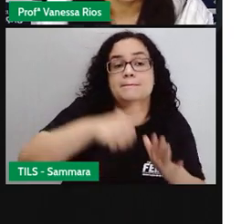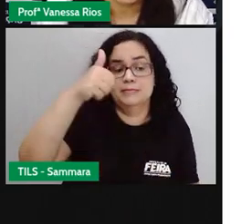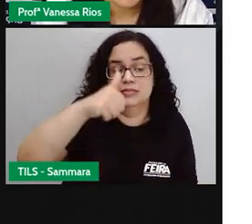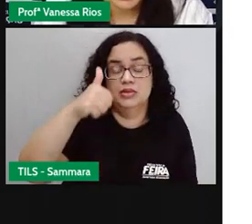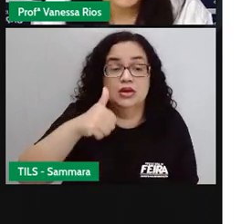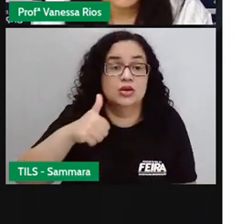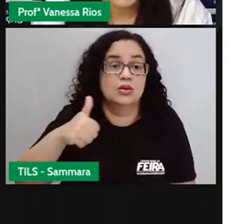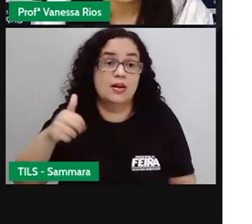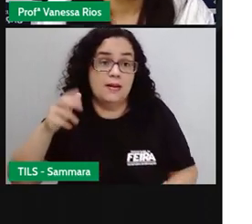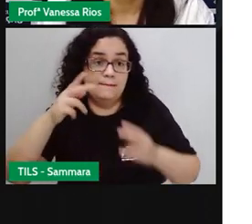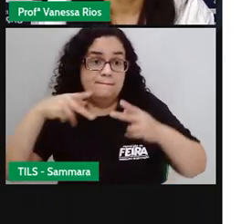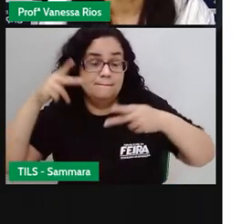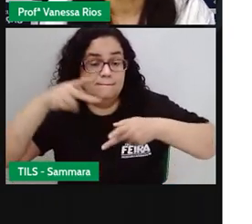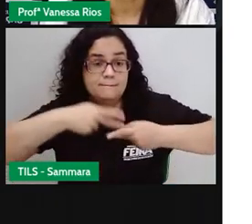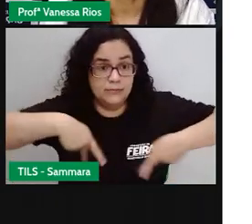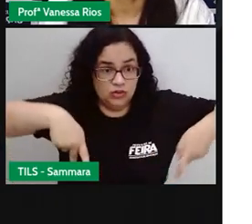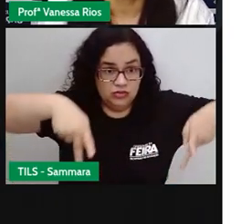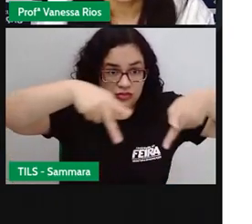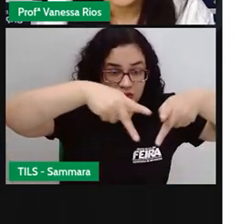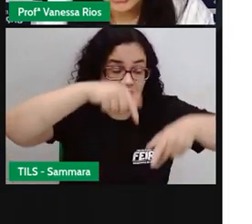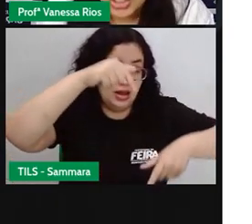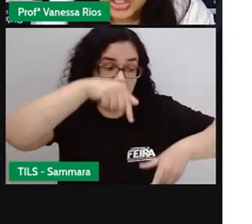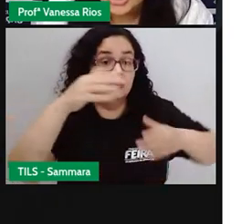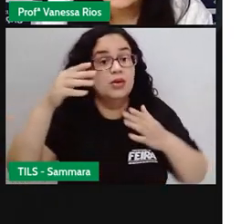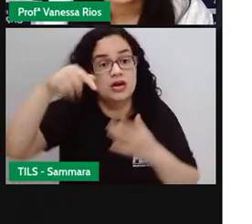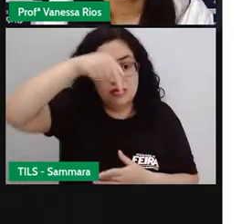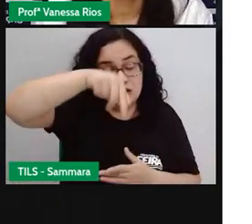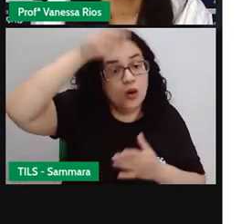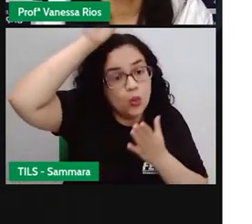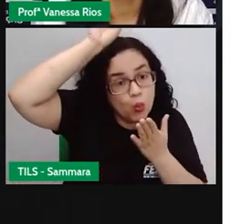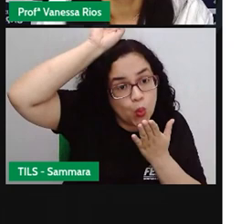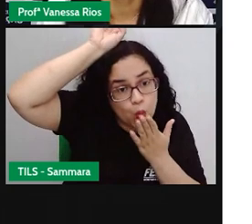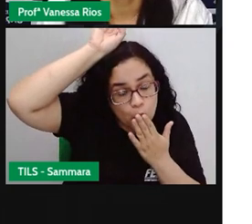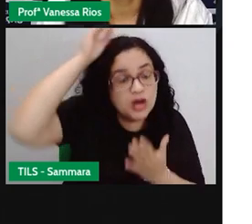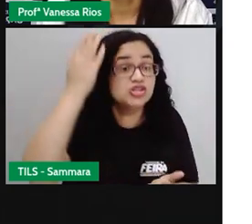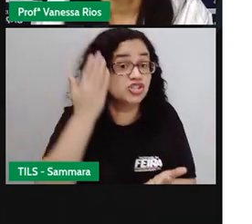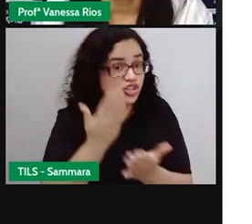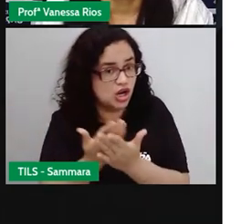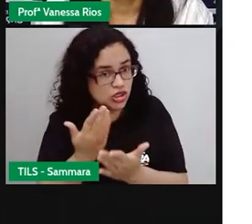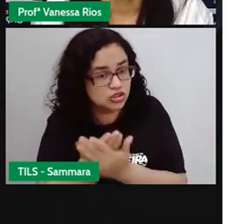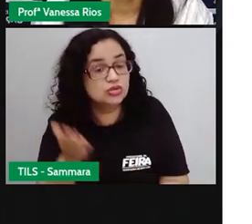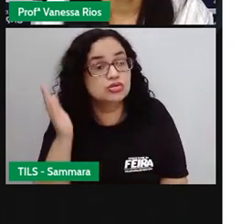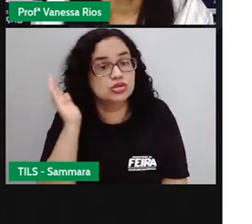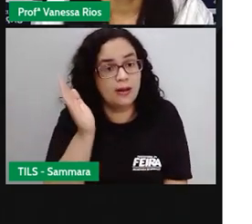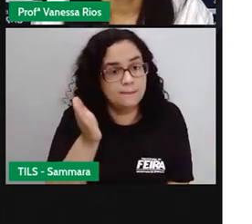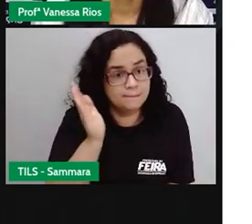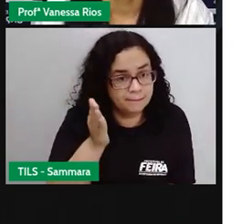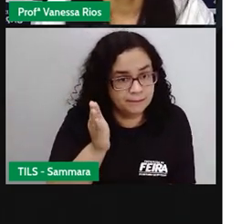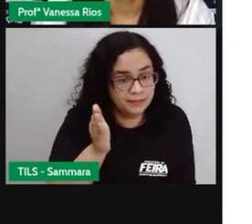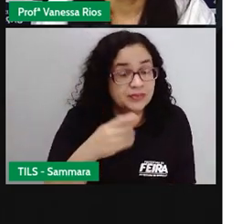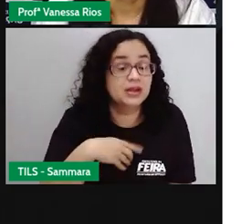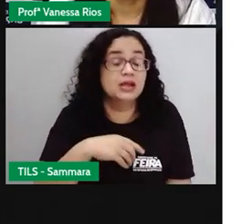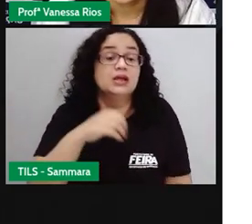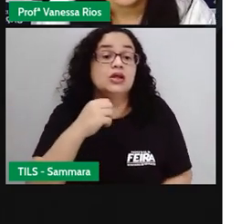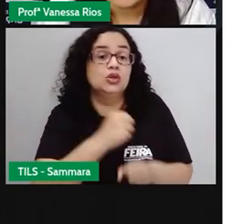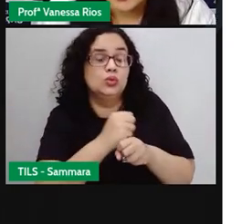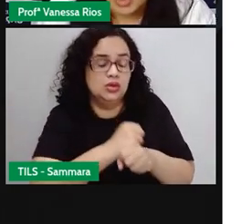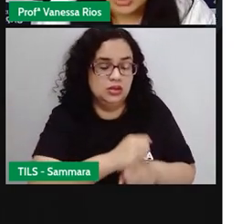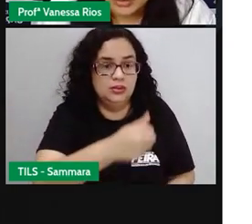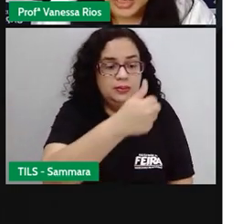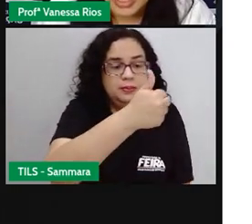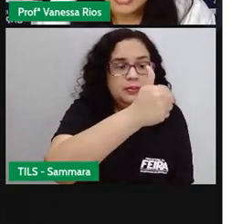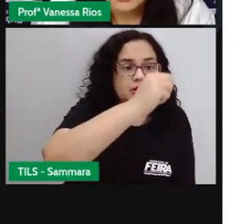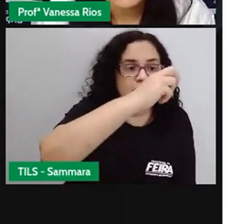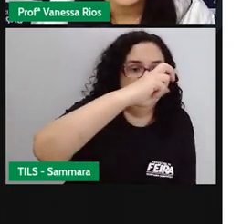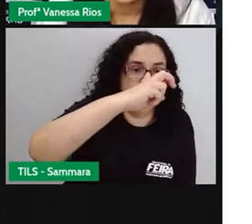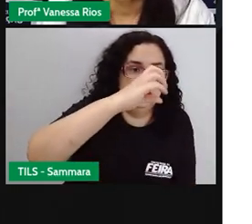primeiramente povoado, né? Moravam aqui os indígenas, a gente já estudou. Aí, em 1500, chegam os